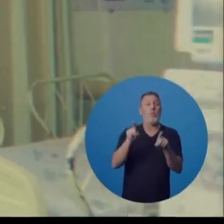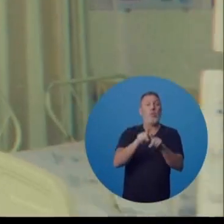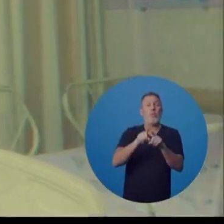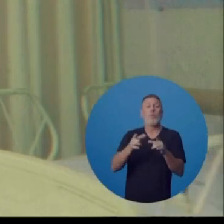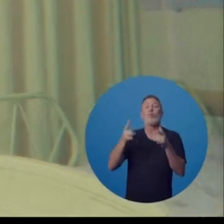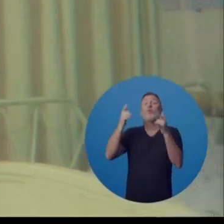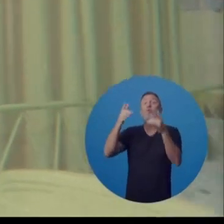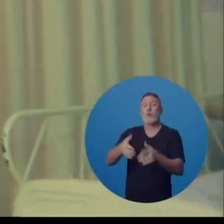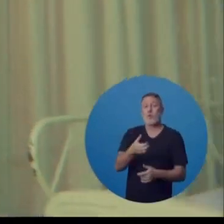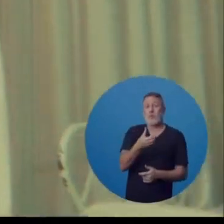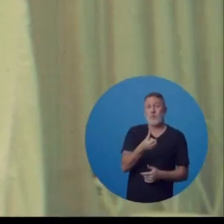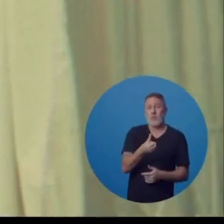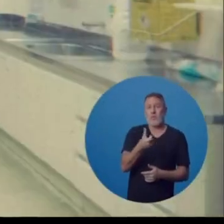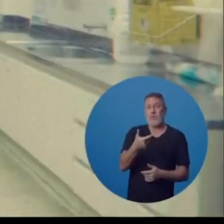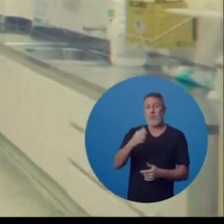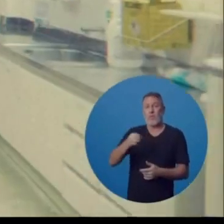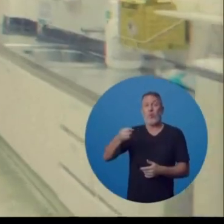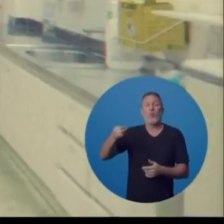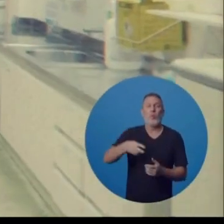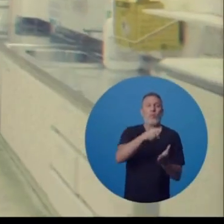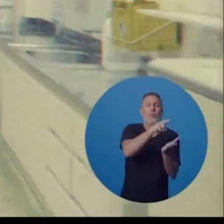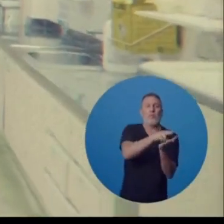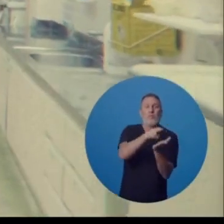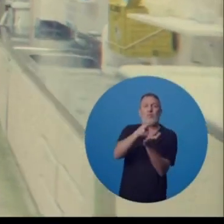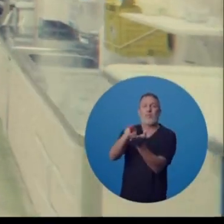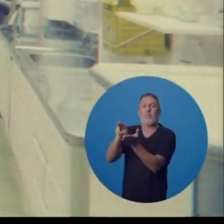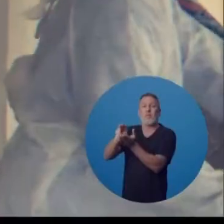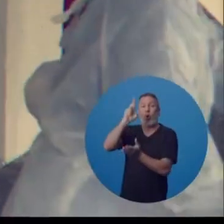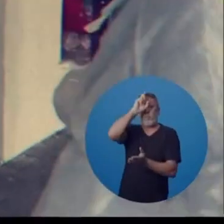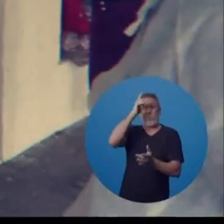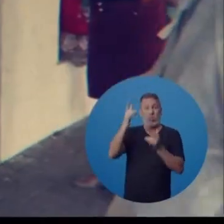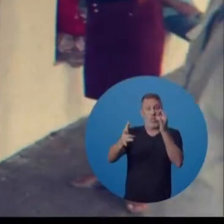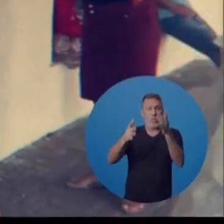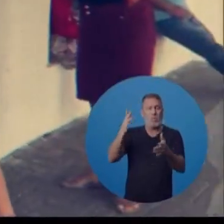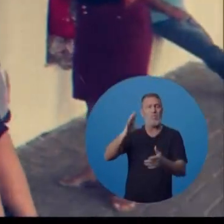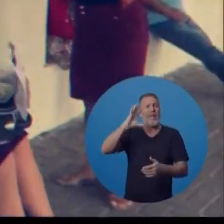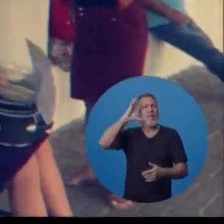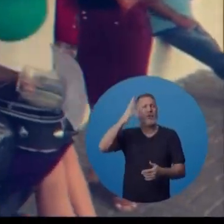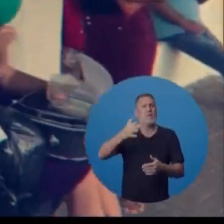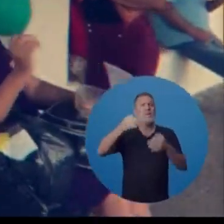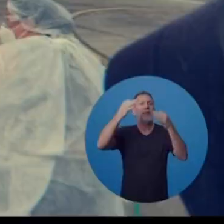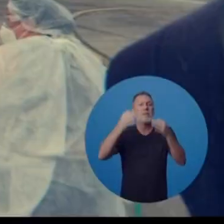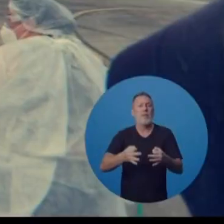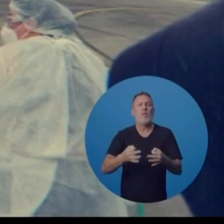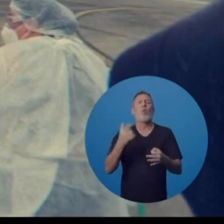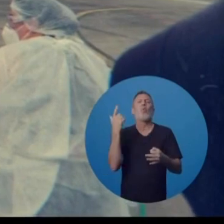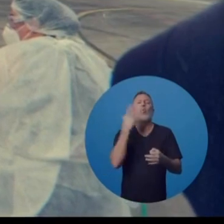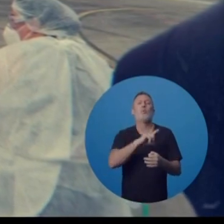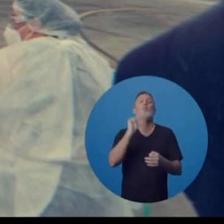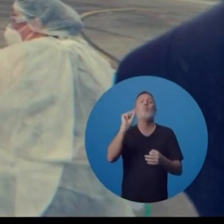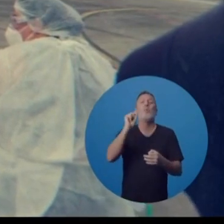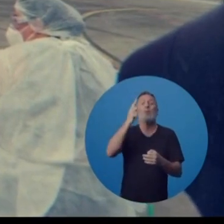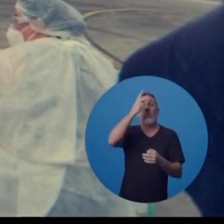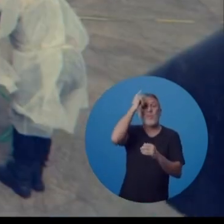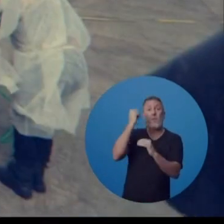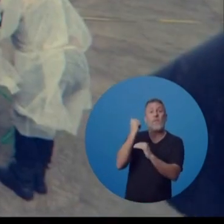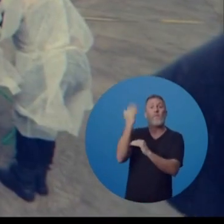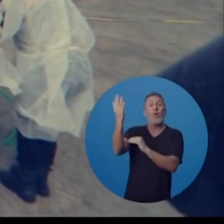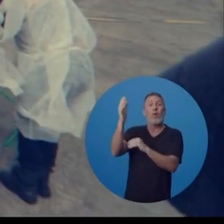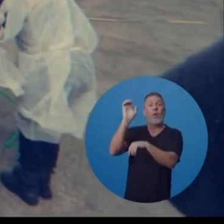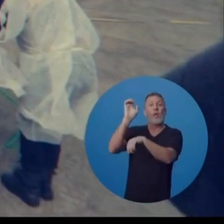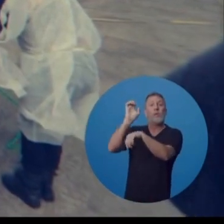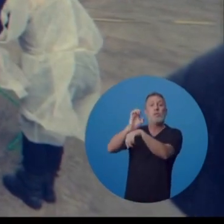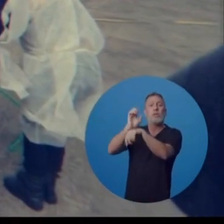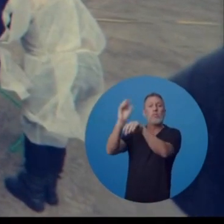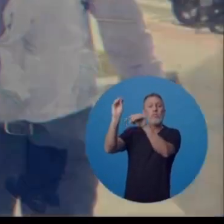ficou com o legado de 620 novos leitos hospitalares. A solução deu tão certo que chegamos até a receber gente